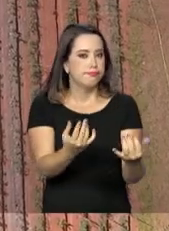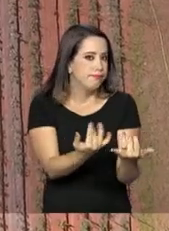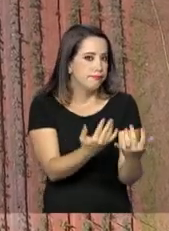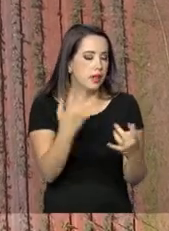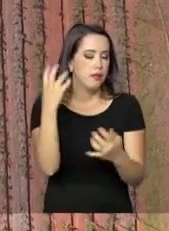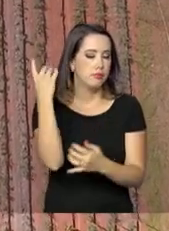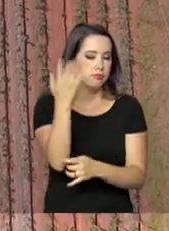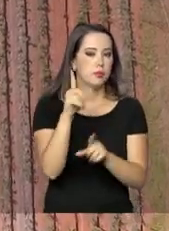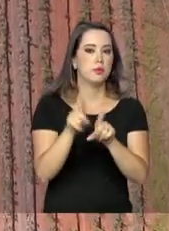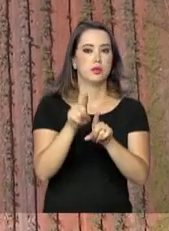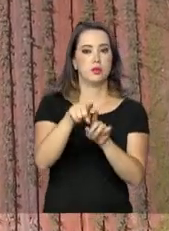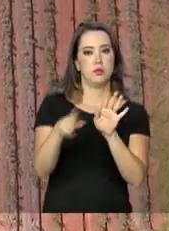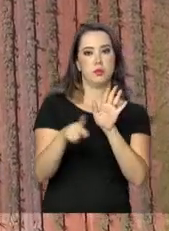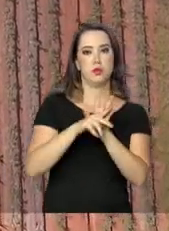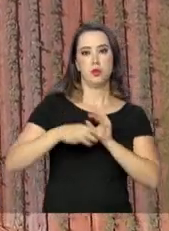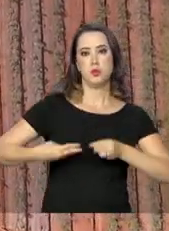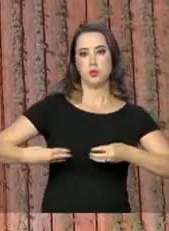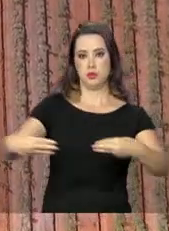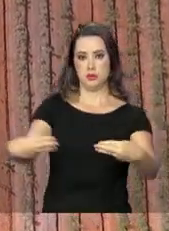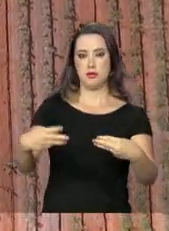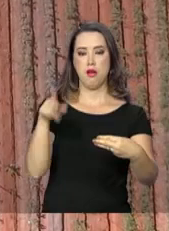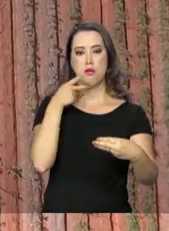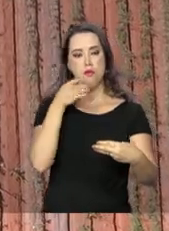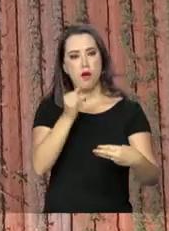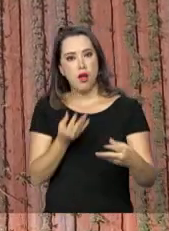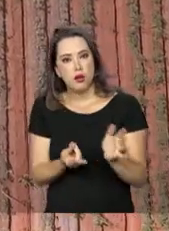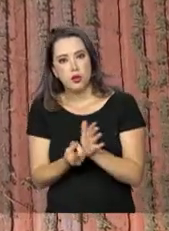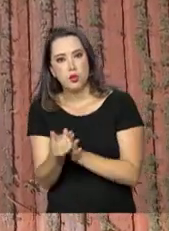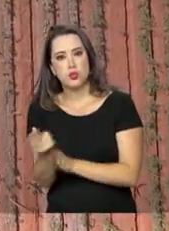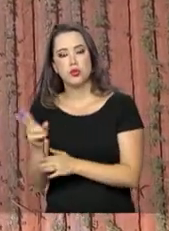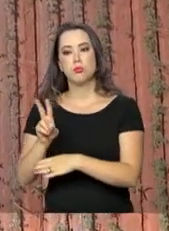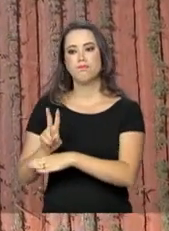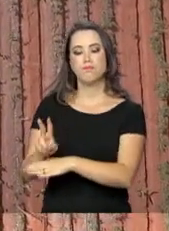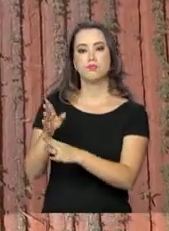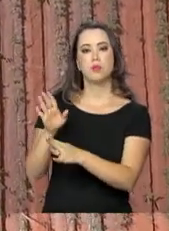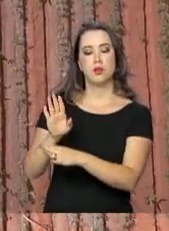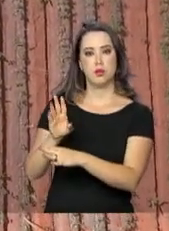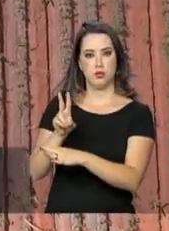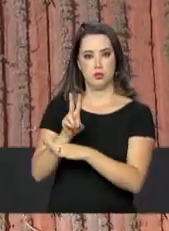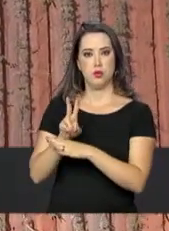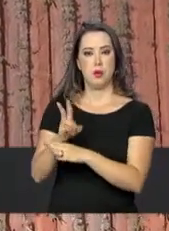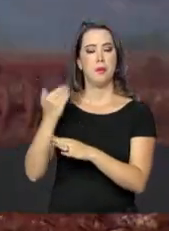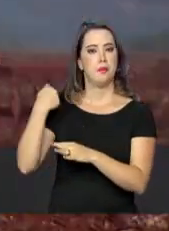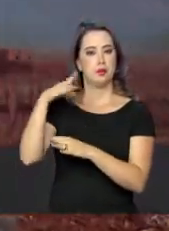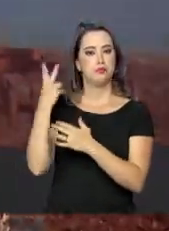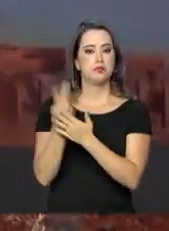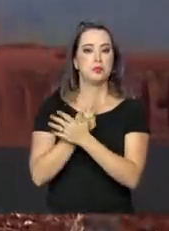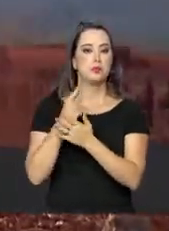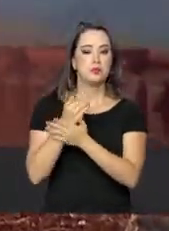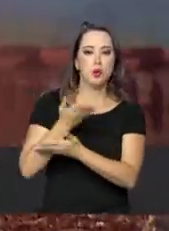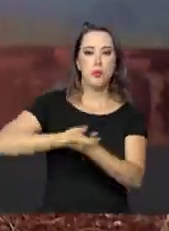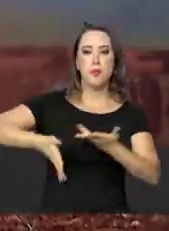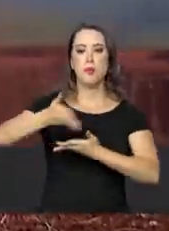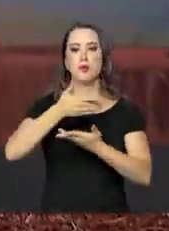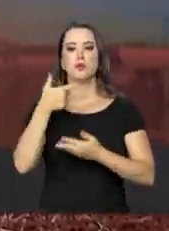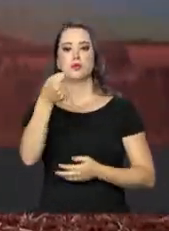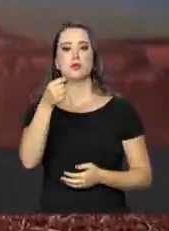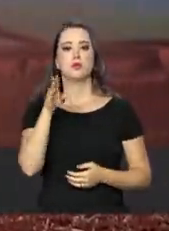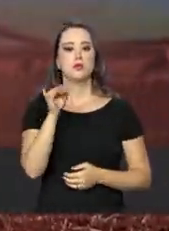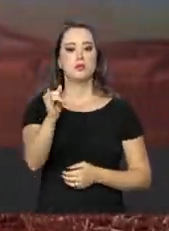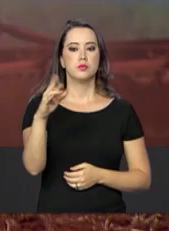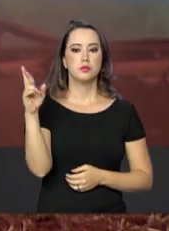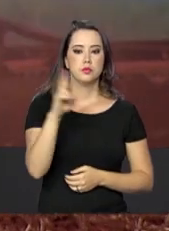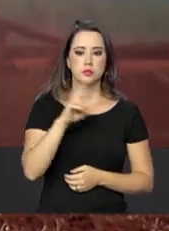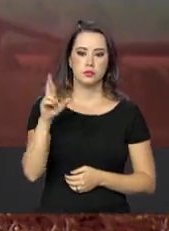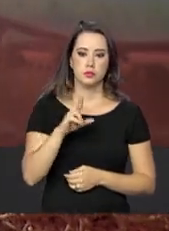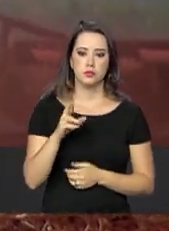Dados do Ministério da Agricultura mostram que os créditos para custeio da produção foram os mais frequentes, movimentando R 20,8